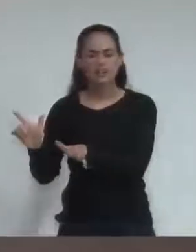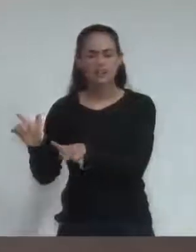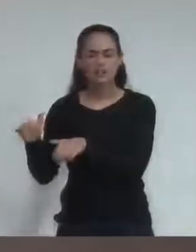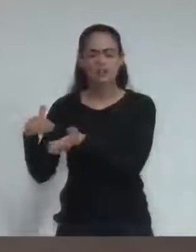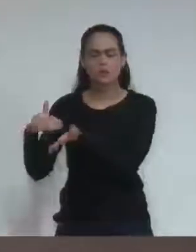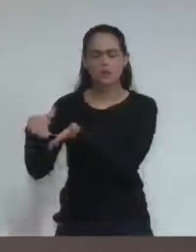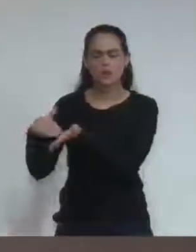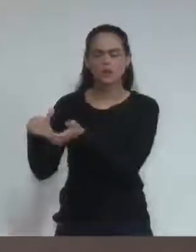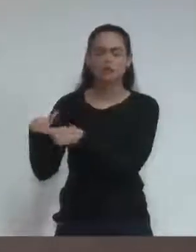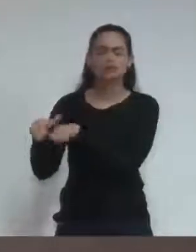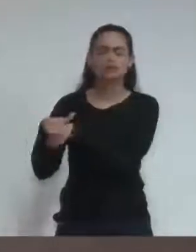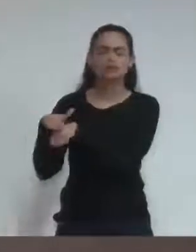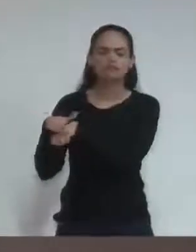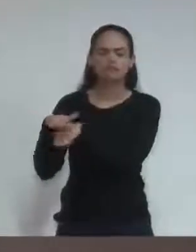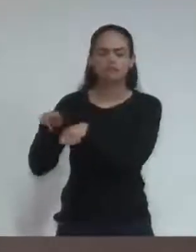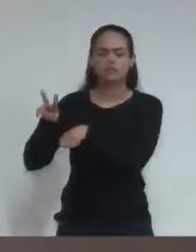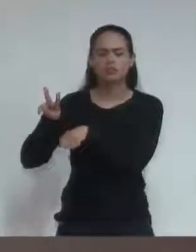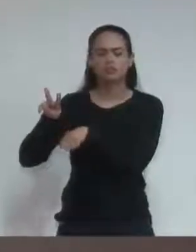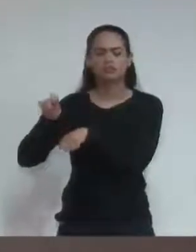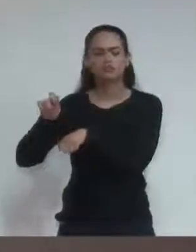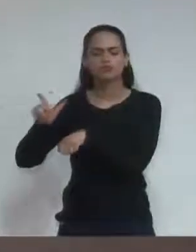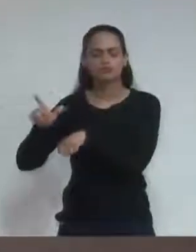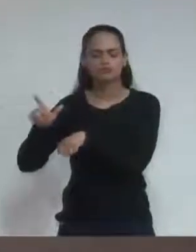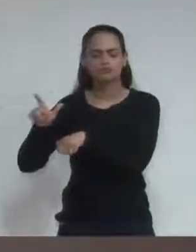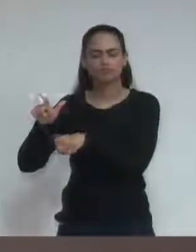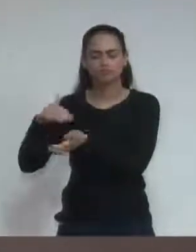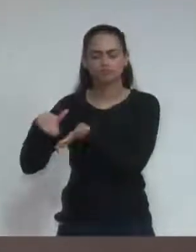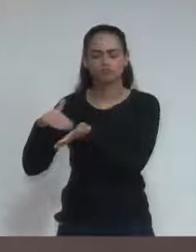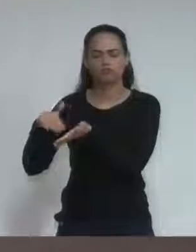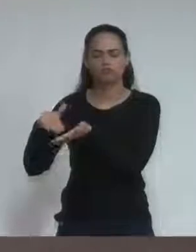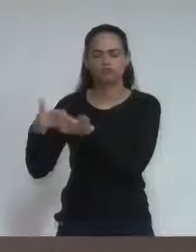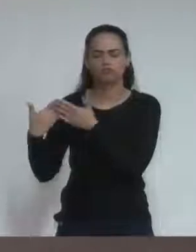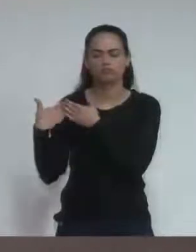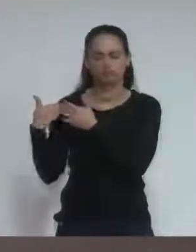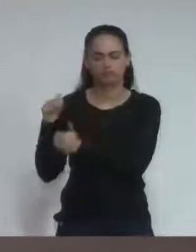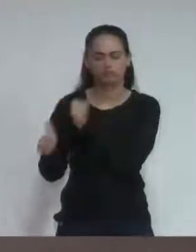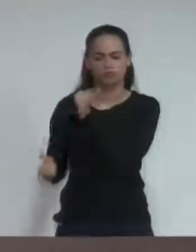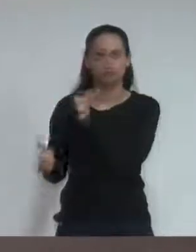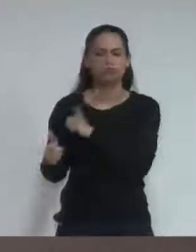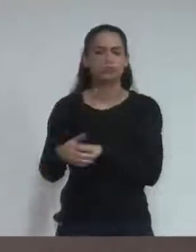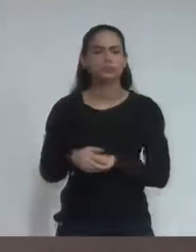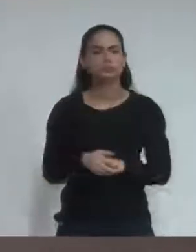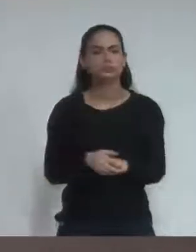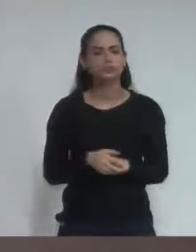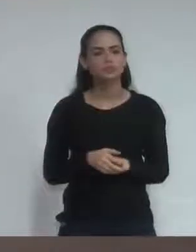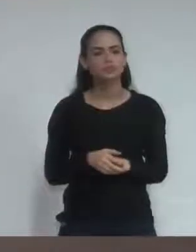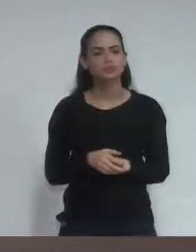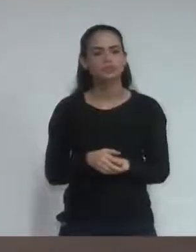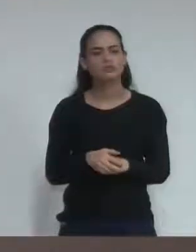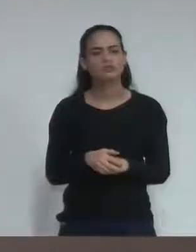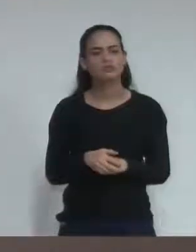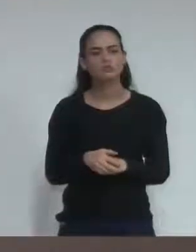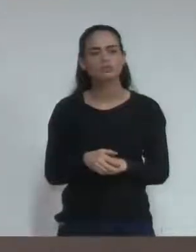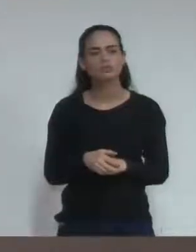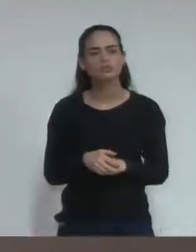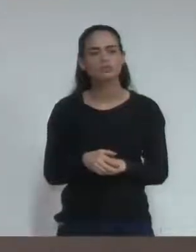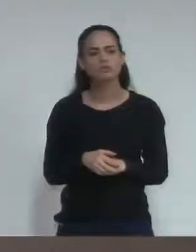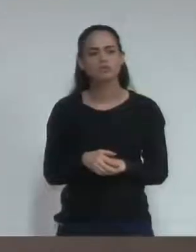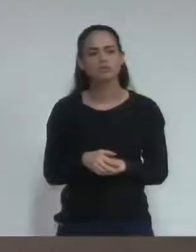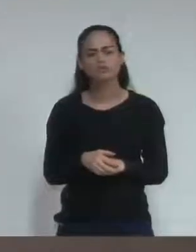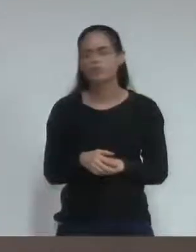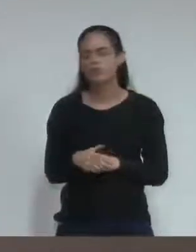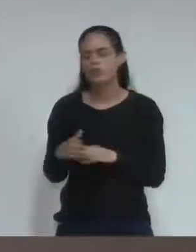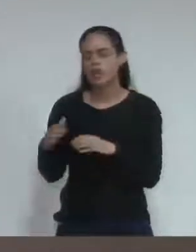assumindo, estava bem no começo aí da sua gestão de secretário. E deve ter faltado